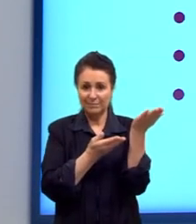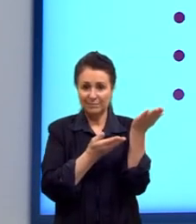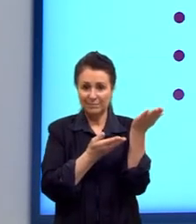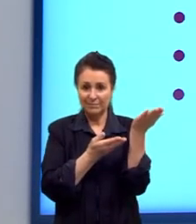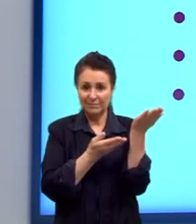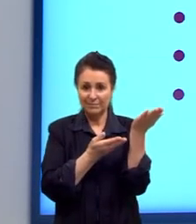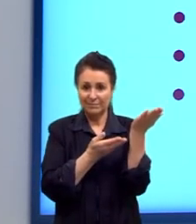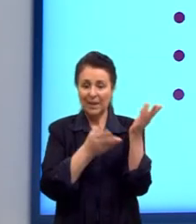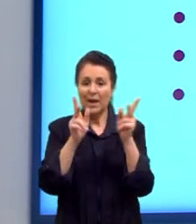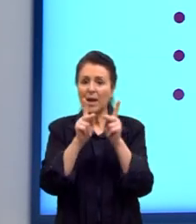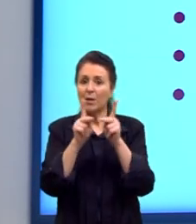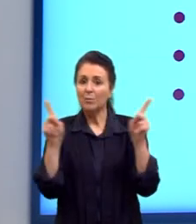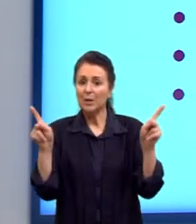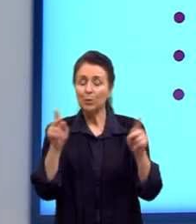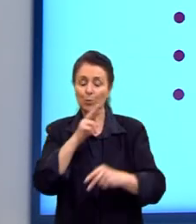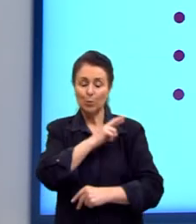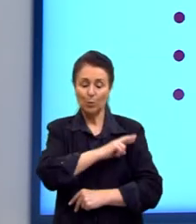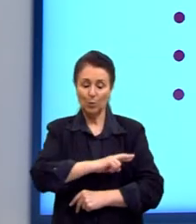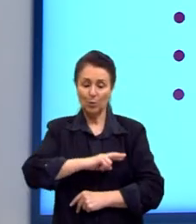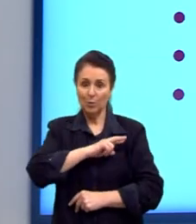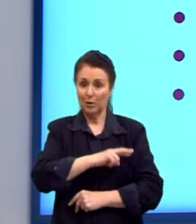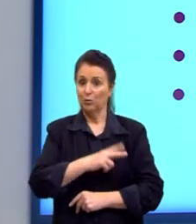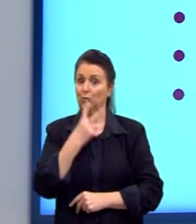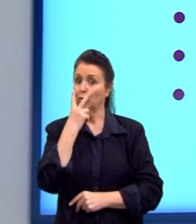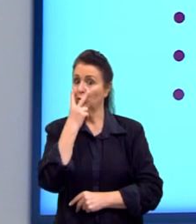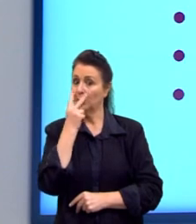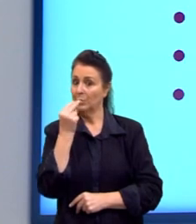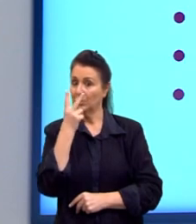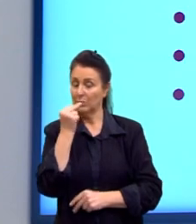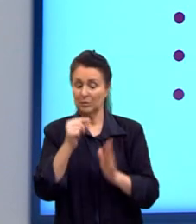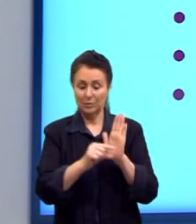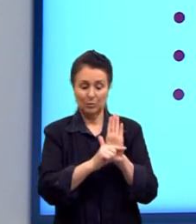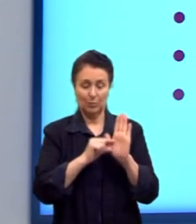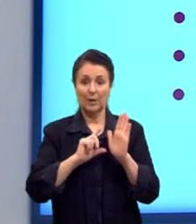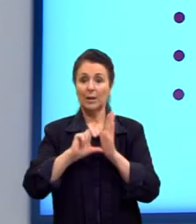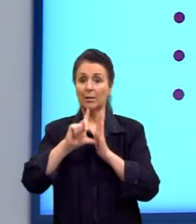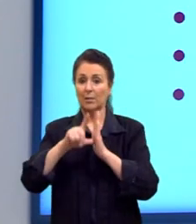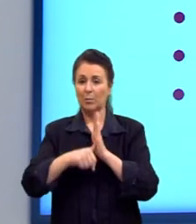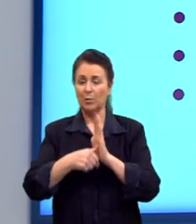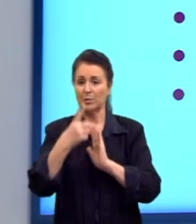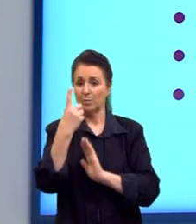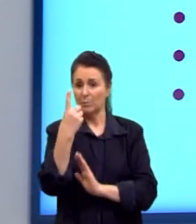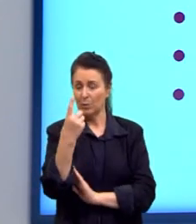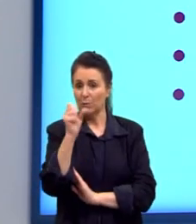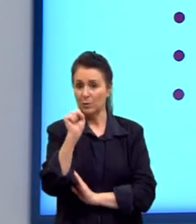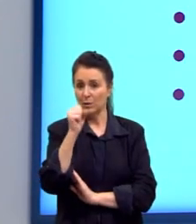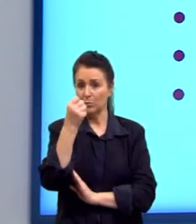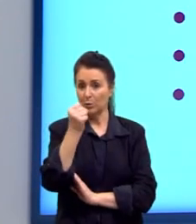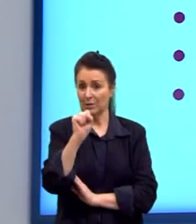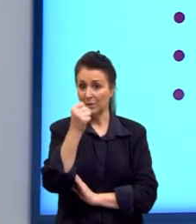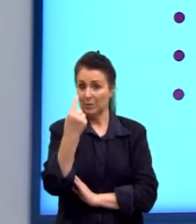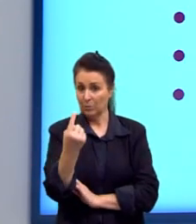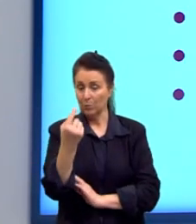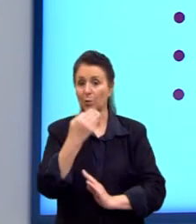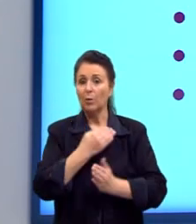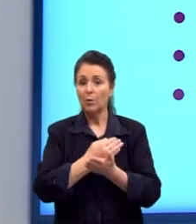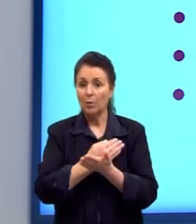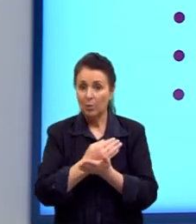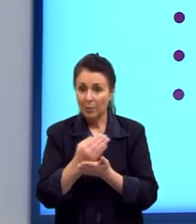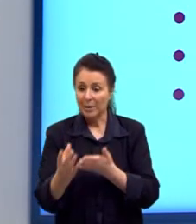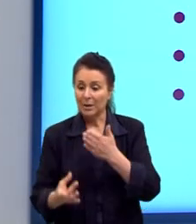Então, é dessa fase romântica do Machado. E depois, a partir de 1881, começa a obra dele